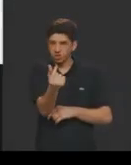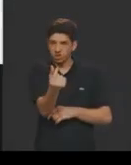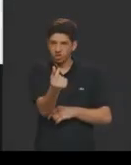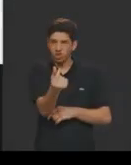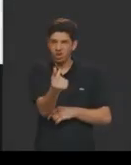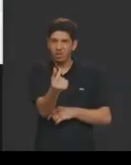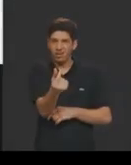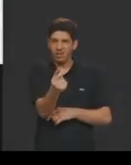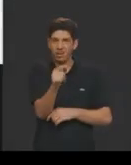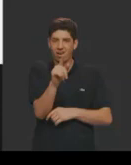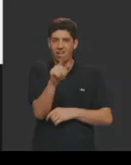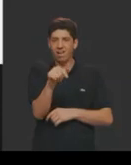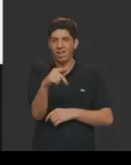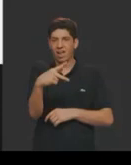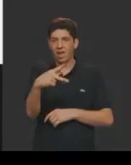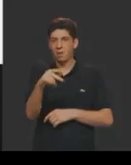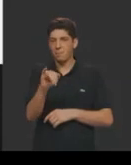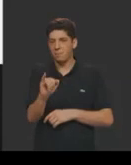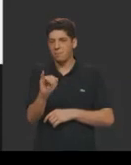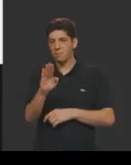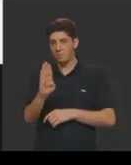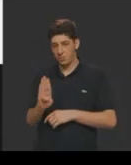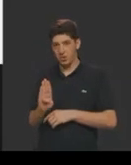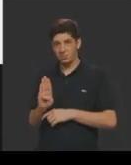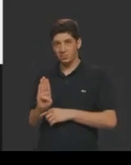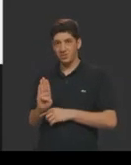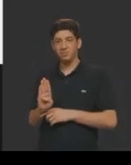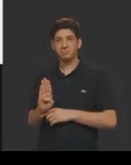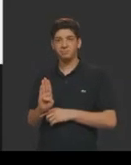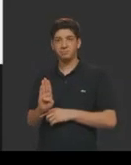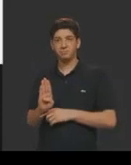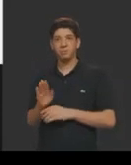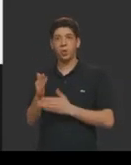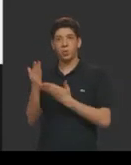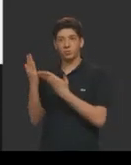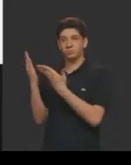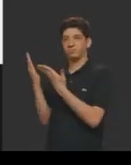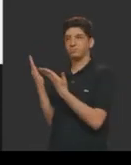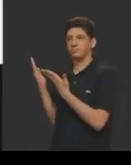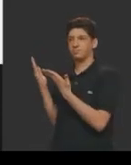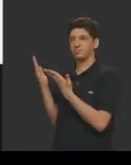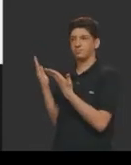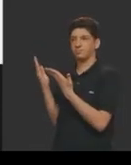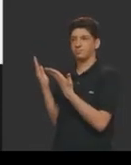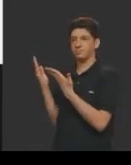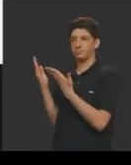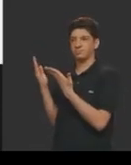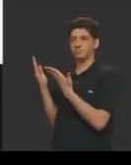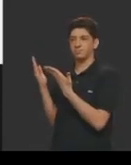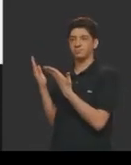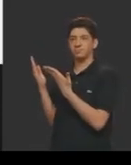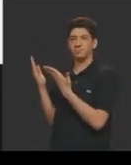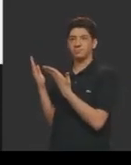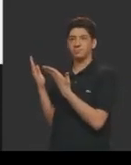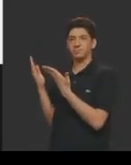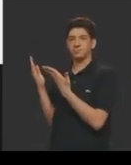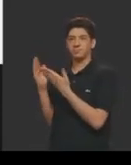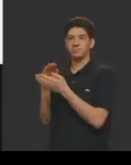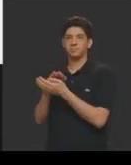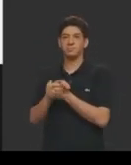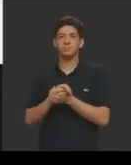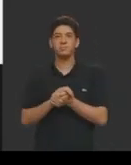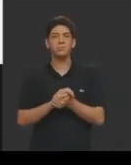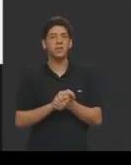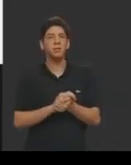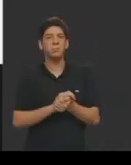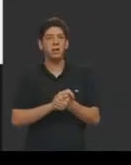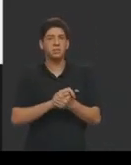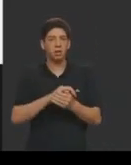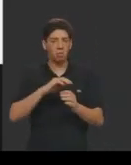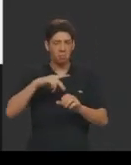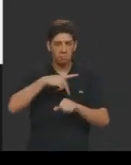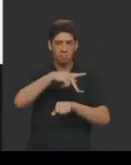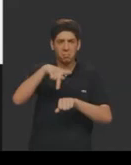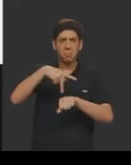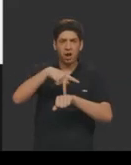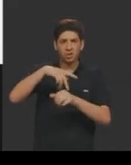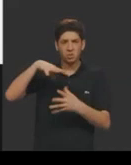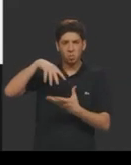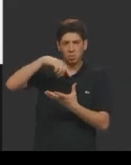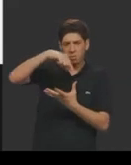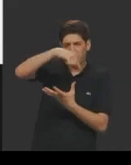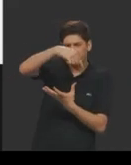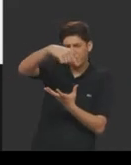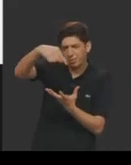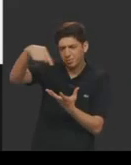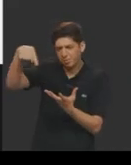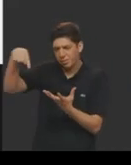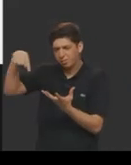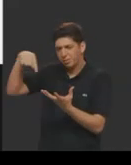o PIB, o produto interno bruto, vamos observar aqui, entre os mais de 200 e tantos países que existem no mundo, se for pegar